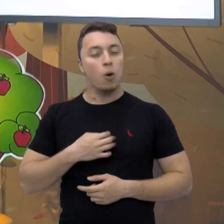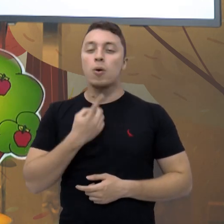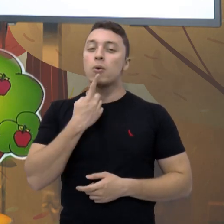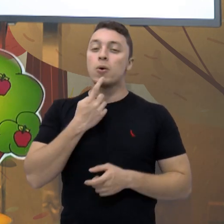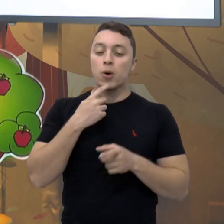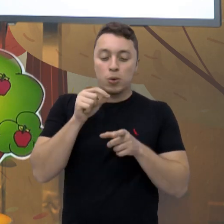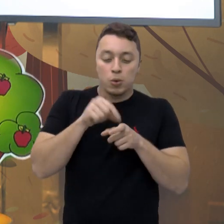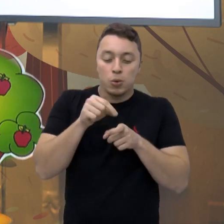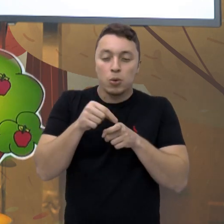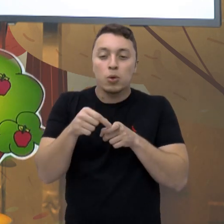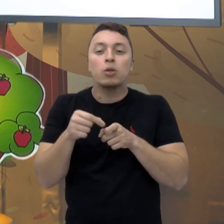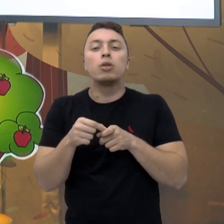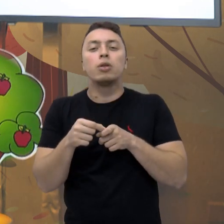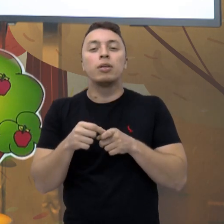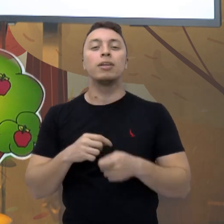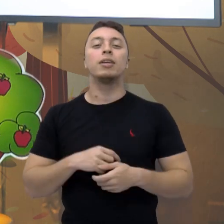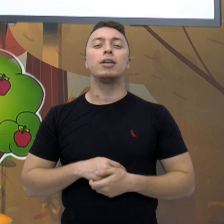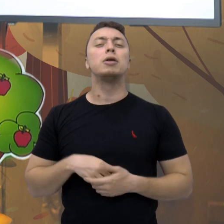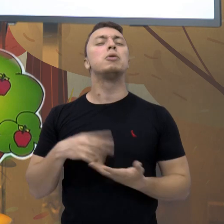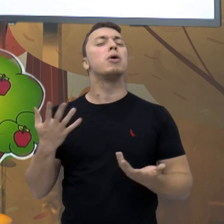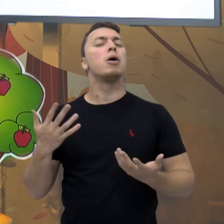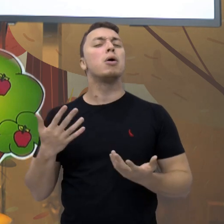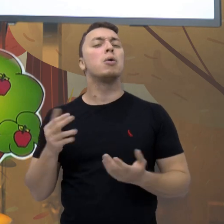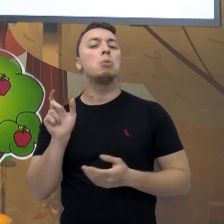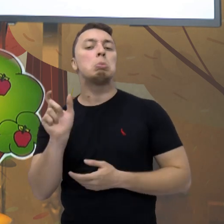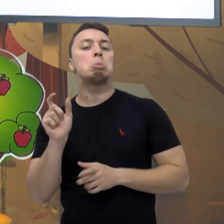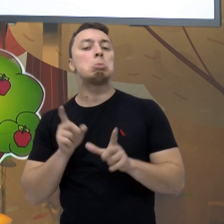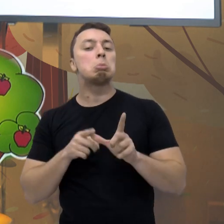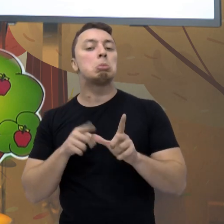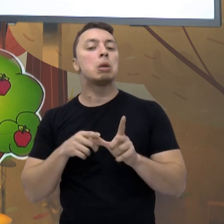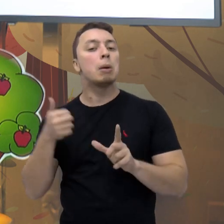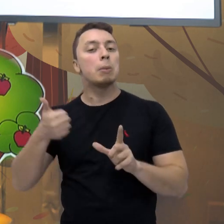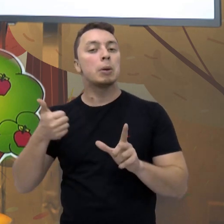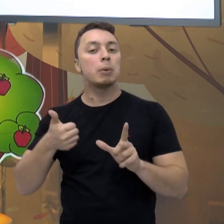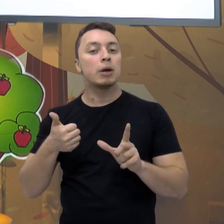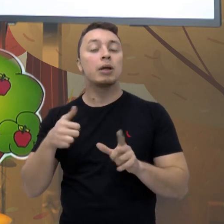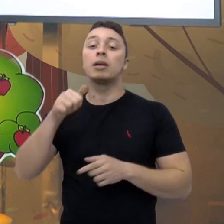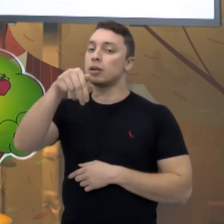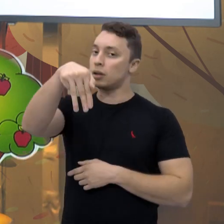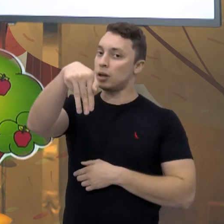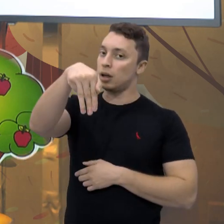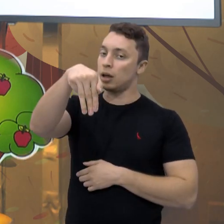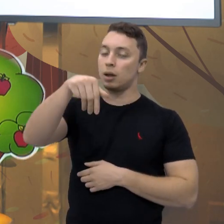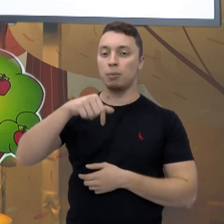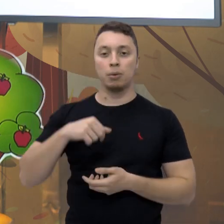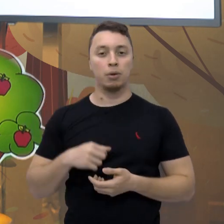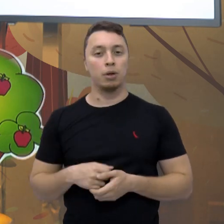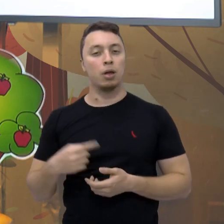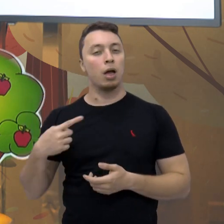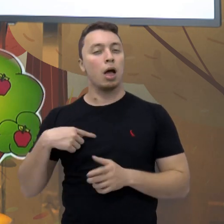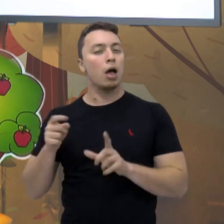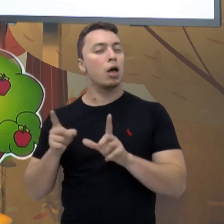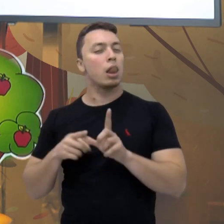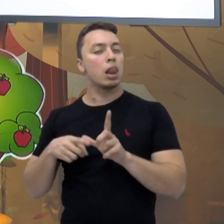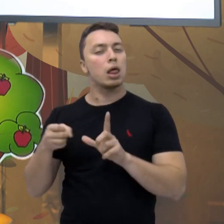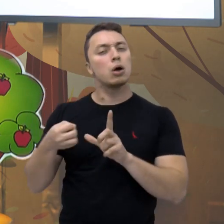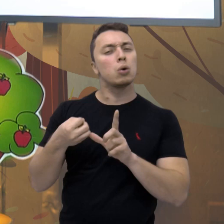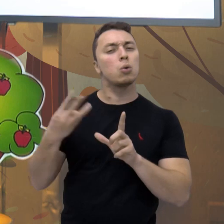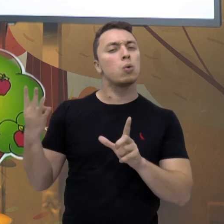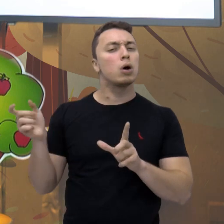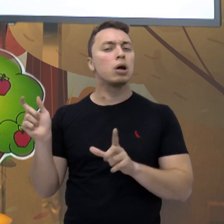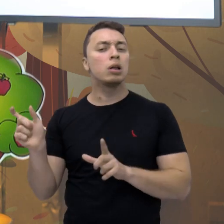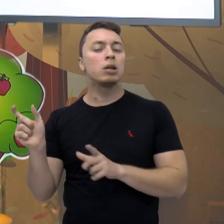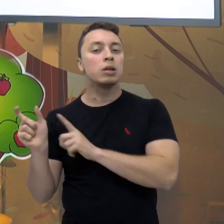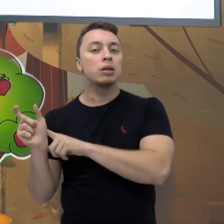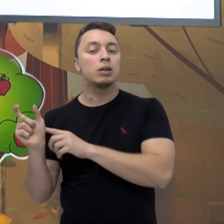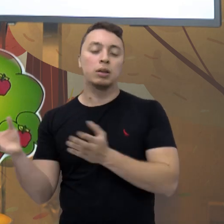amo morango. Qual a primeira letra da palavra morango? A letra M. E aí, o é que eu vou fazer? Eu vou contar, olha, quantas letras tem a palavra morango e vou